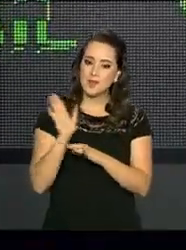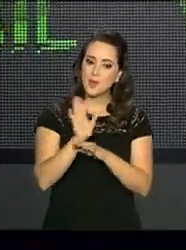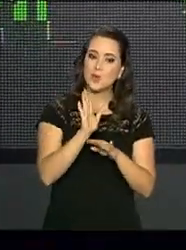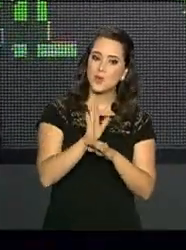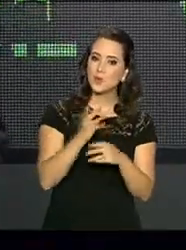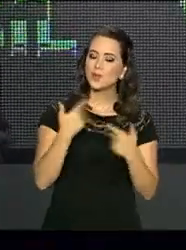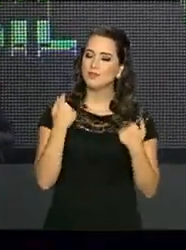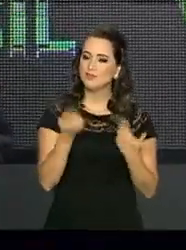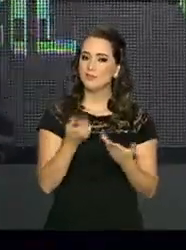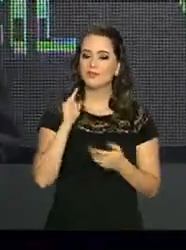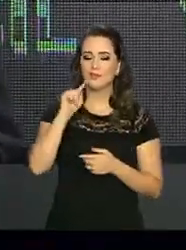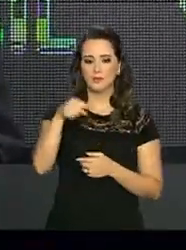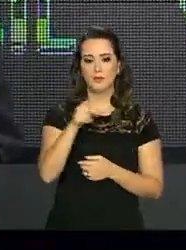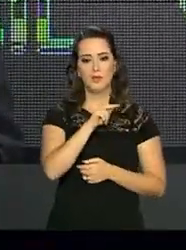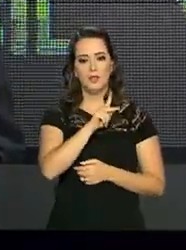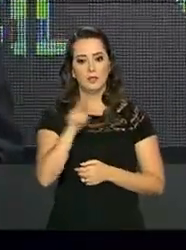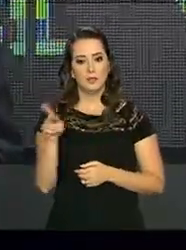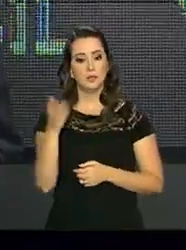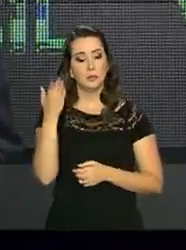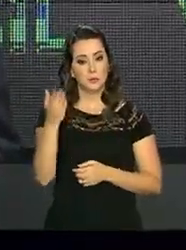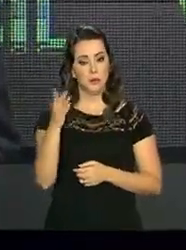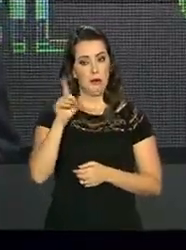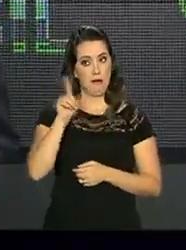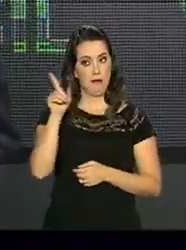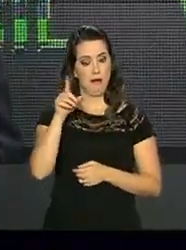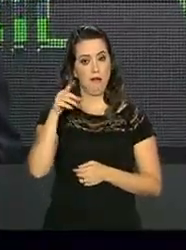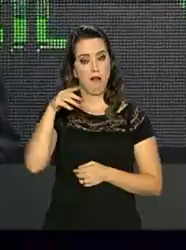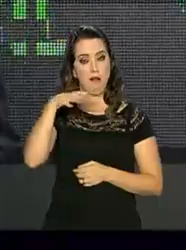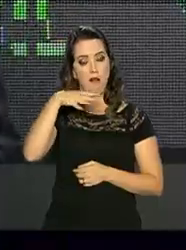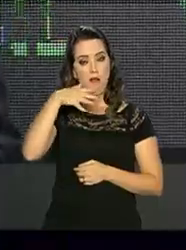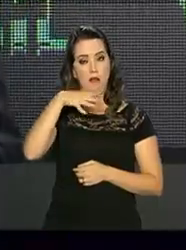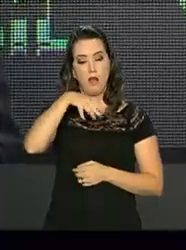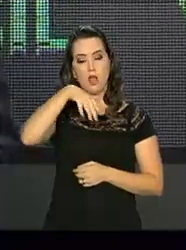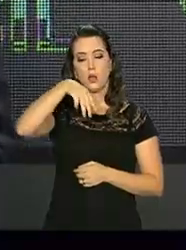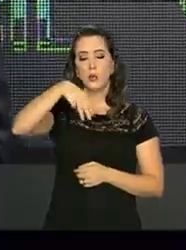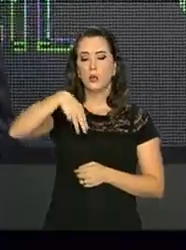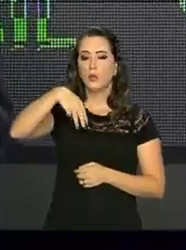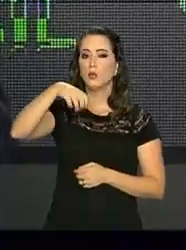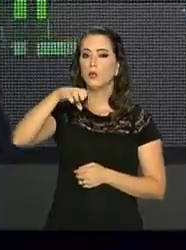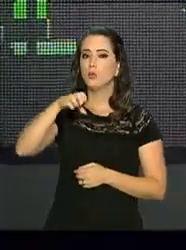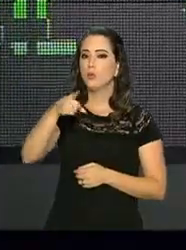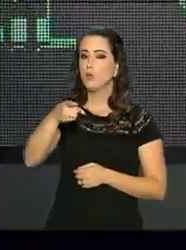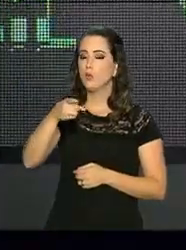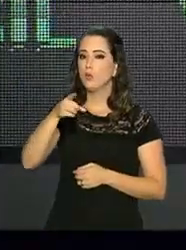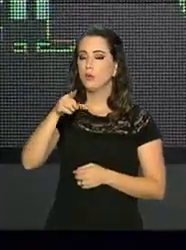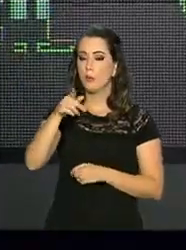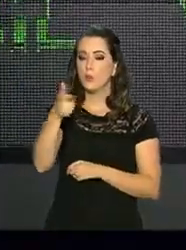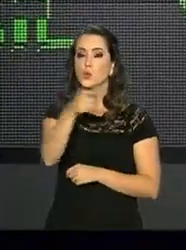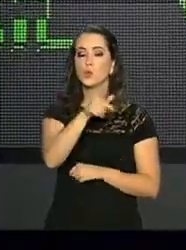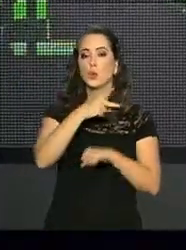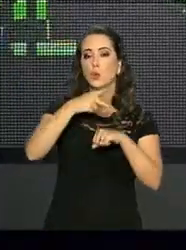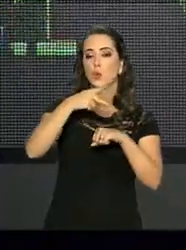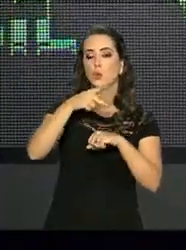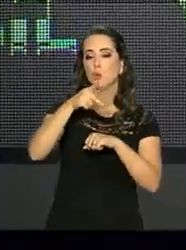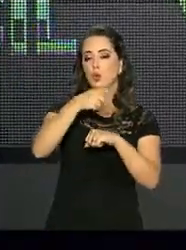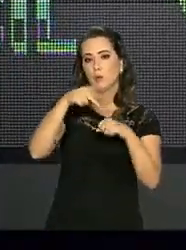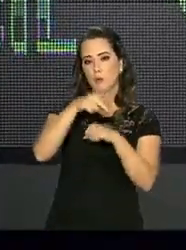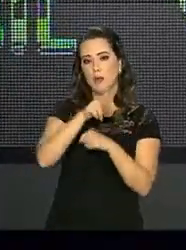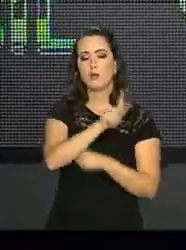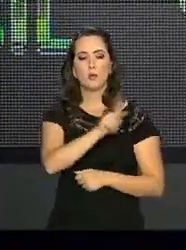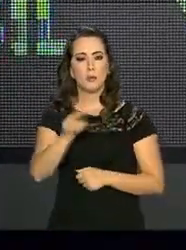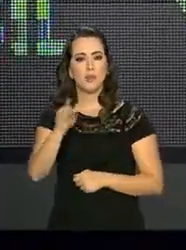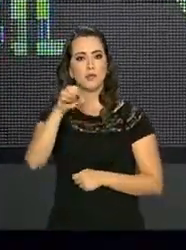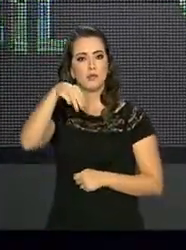Neto, em Porto Ariarta, no México, nos convocou, nos chamou aos membros do Mercosul,